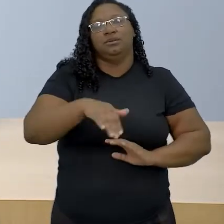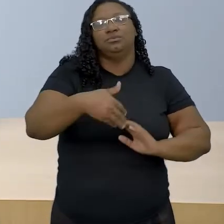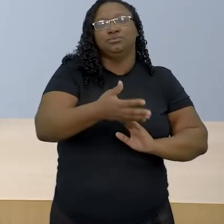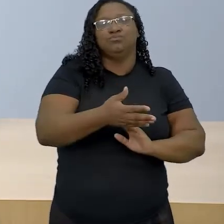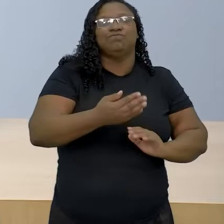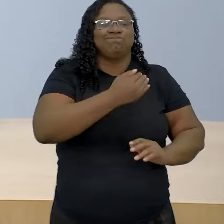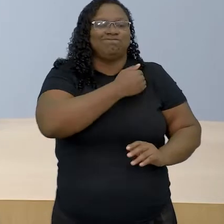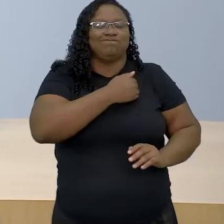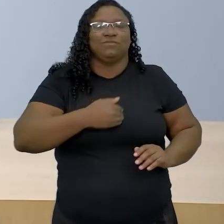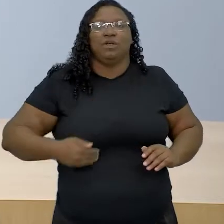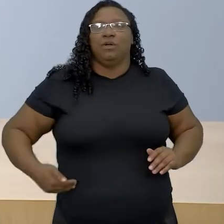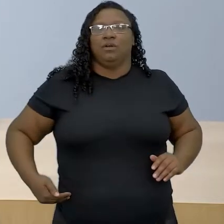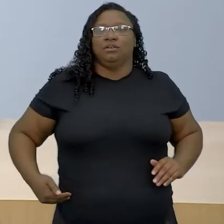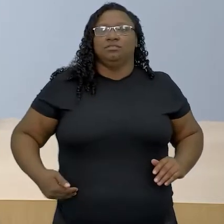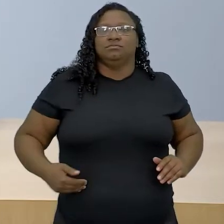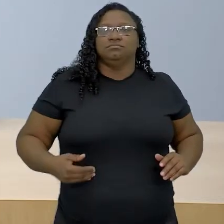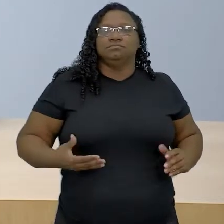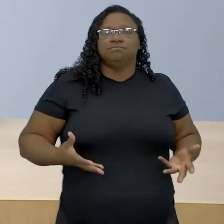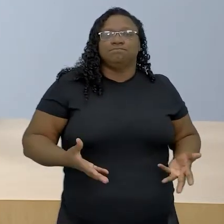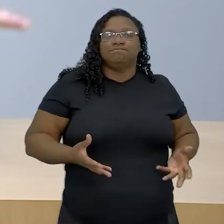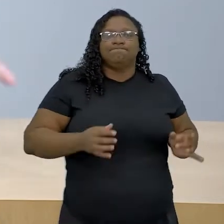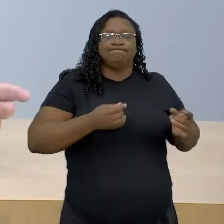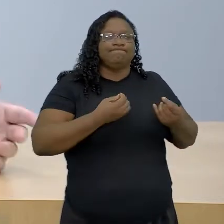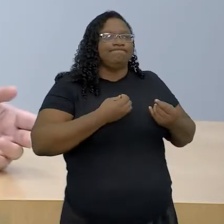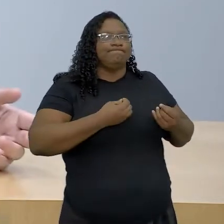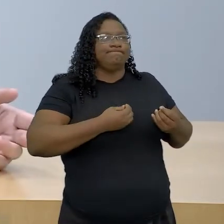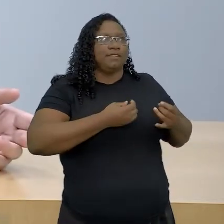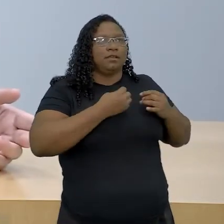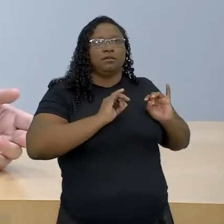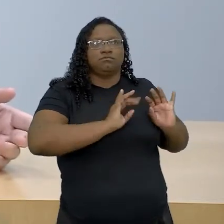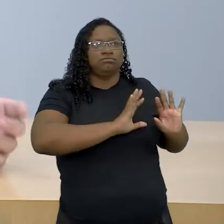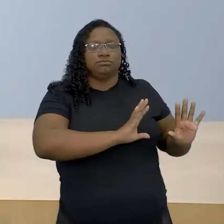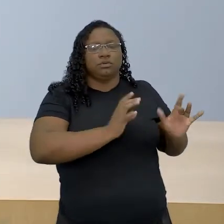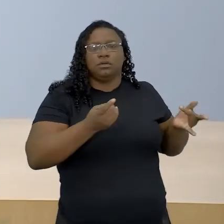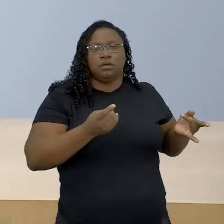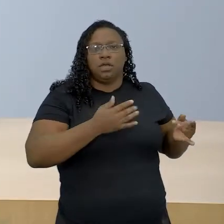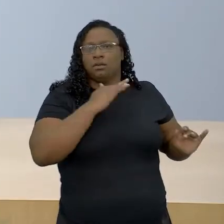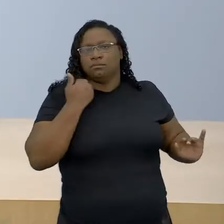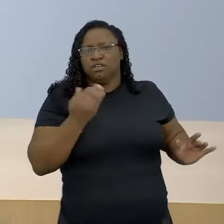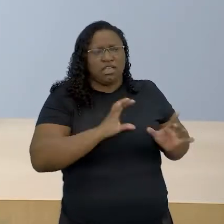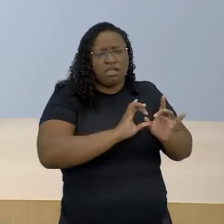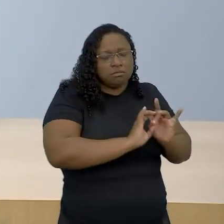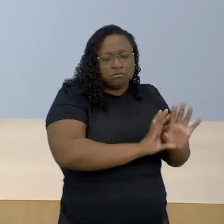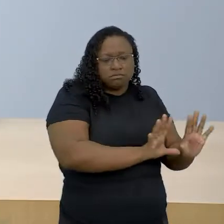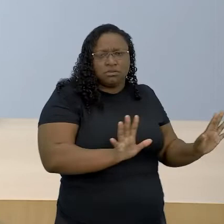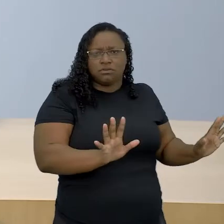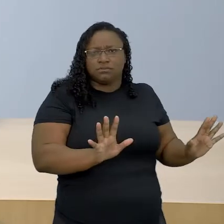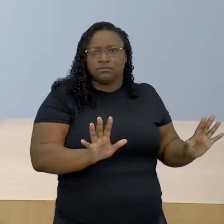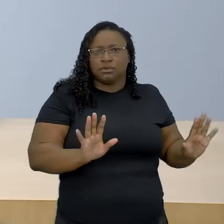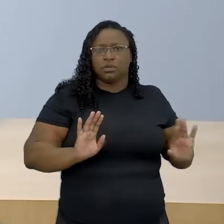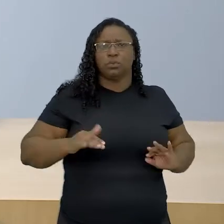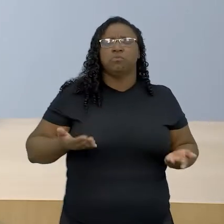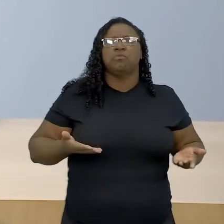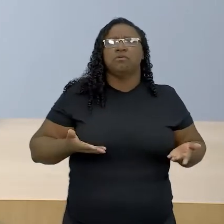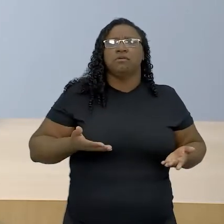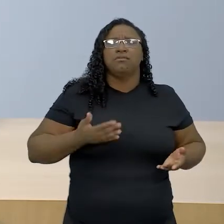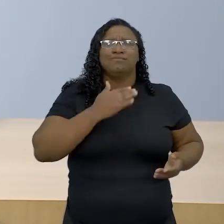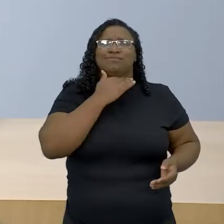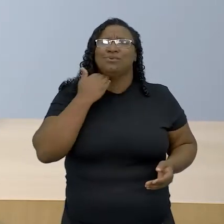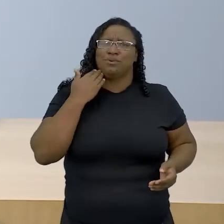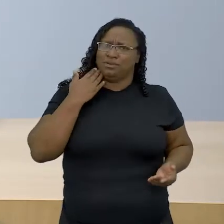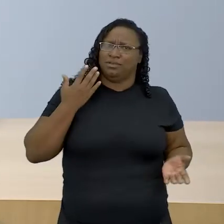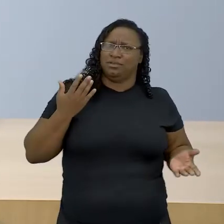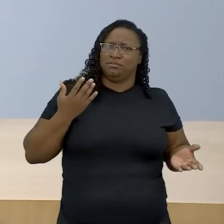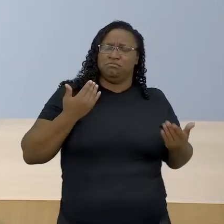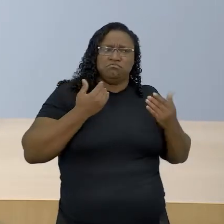governos, a capacidade de deixar morrer. E quando a gente fala em deixar morrer, o que